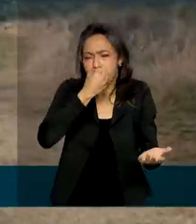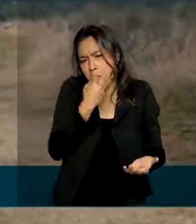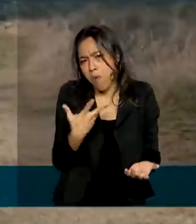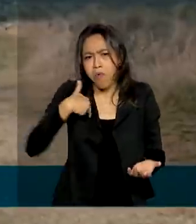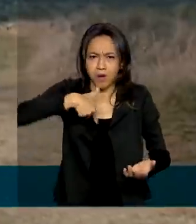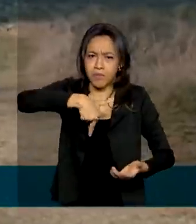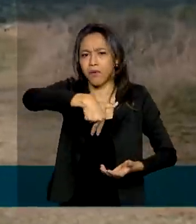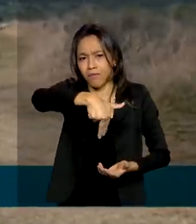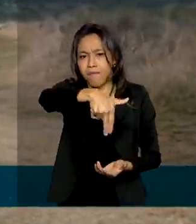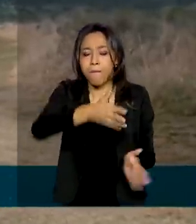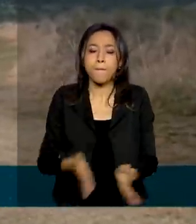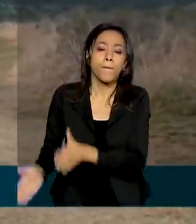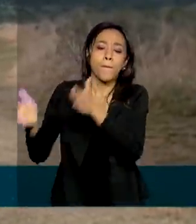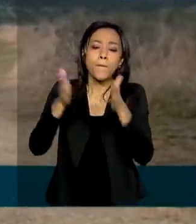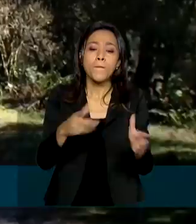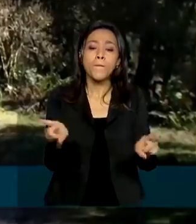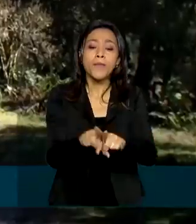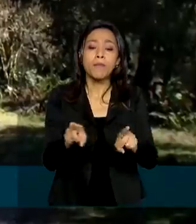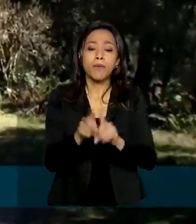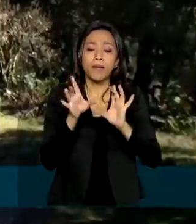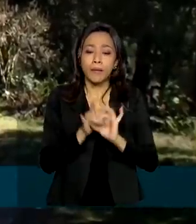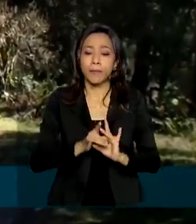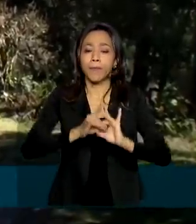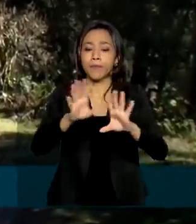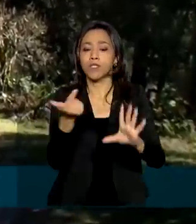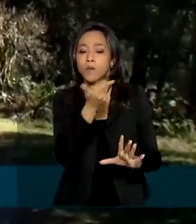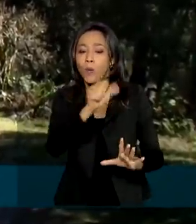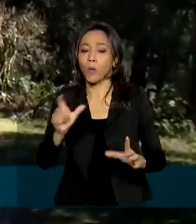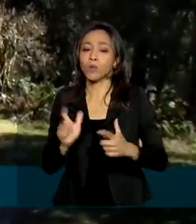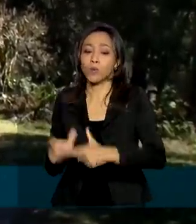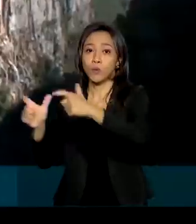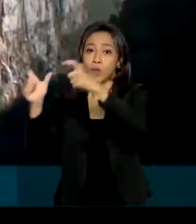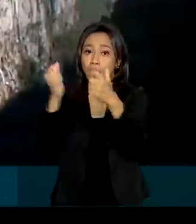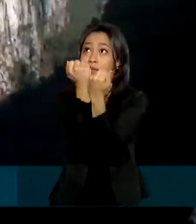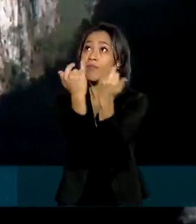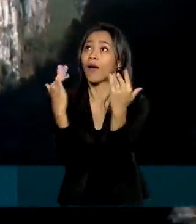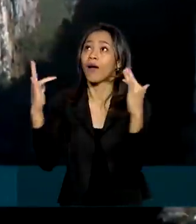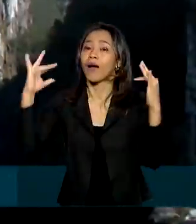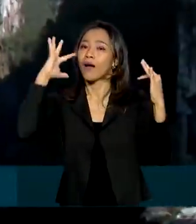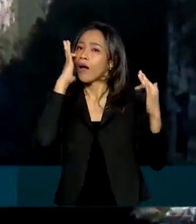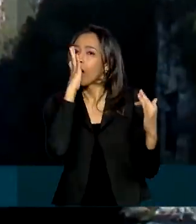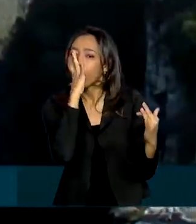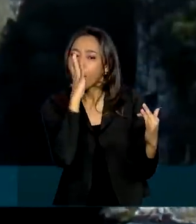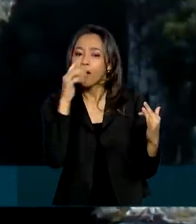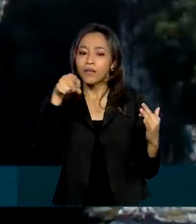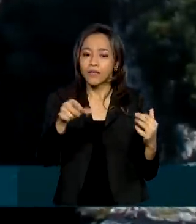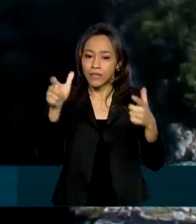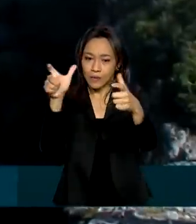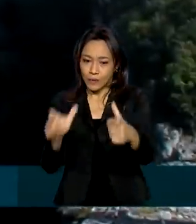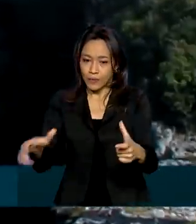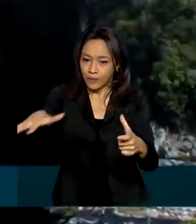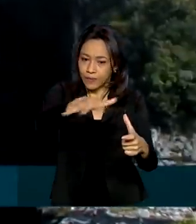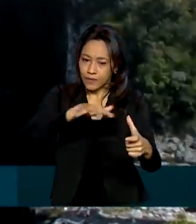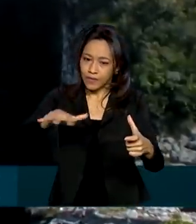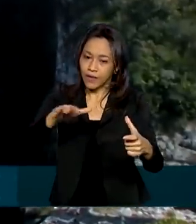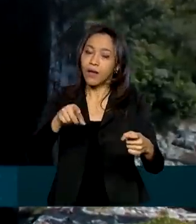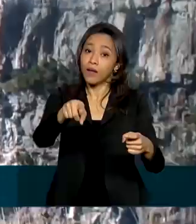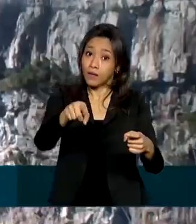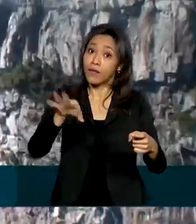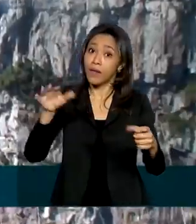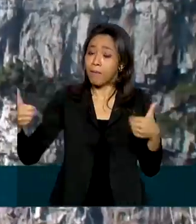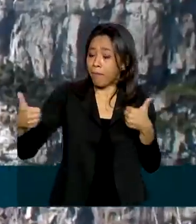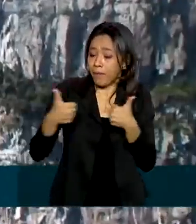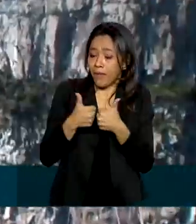Também foi autorizada a visitação de outros parques nacionais. A Parados da Serra e Serra Geral, parques